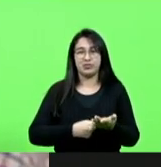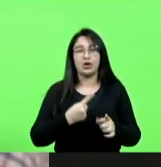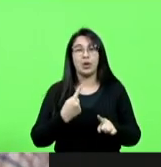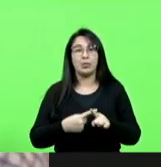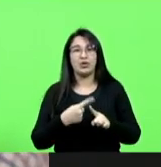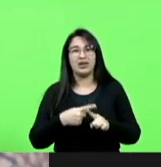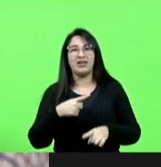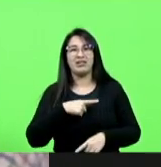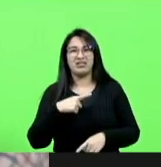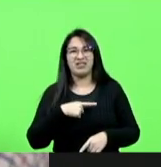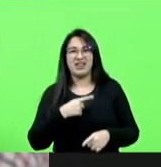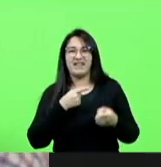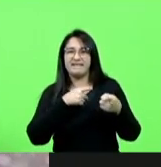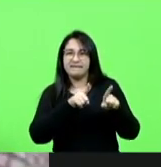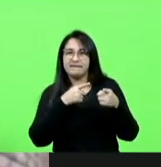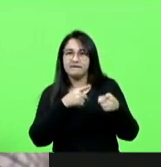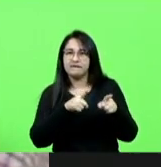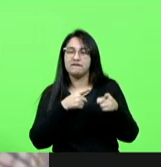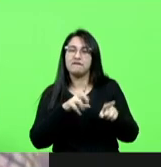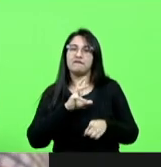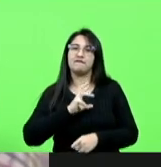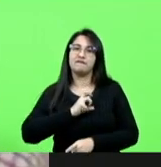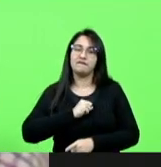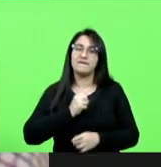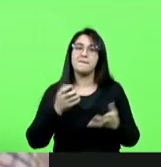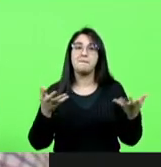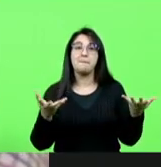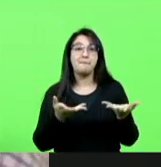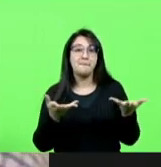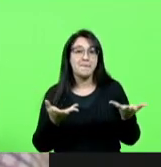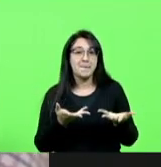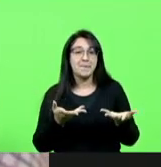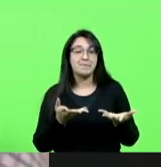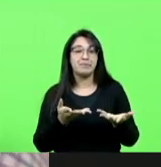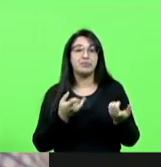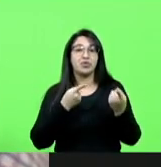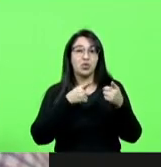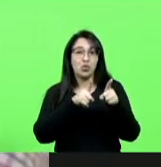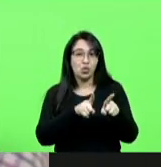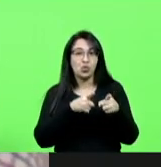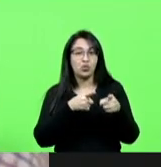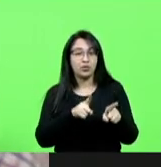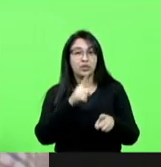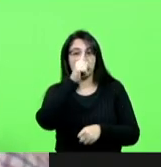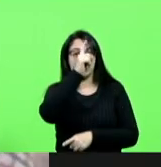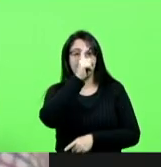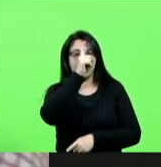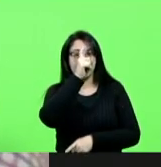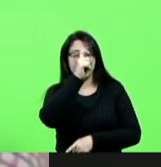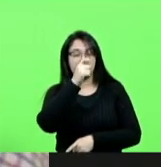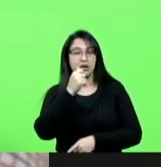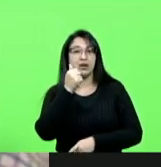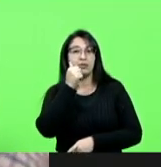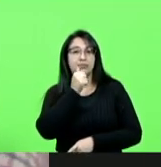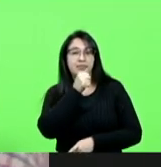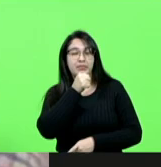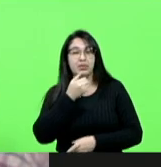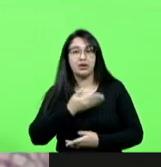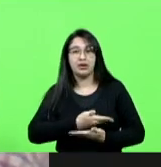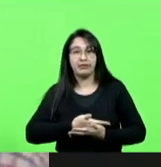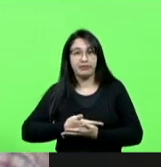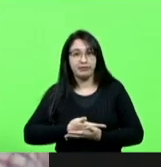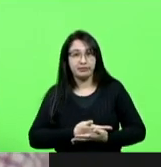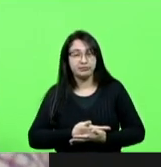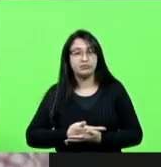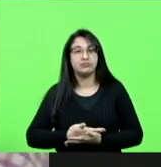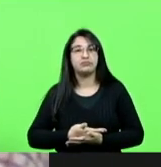encrenca com o SAMU e agora encrenca com o Hospital Materno Infantil de Joinville, é que o contrato diz,